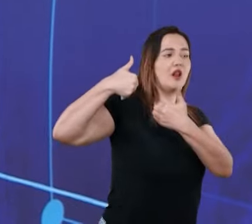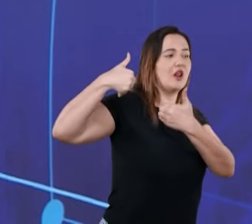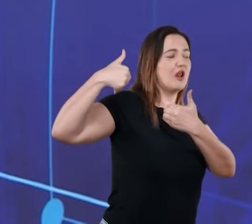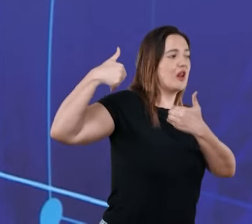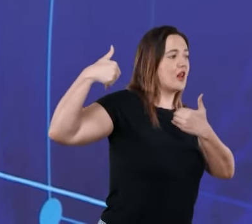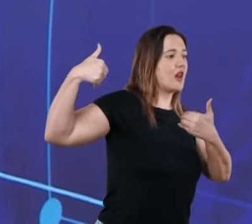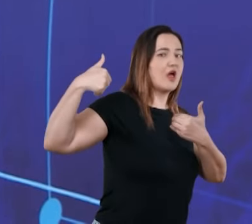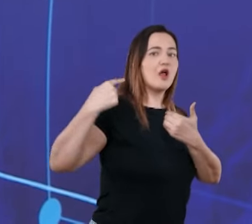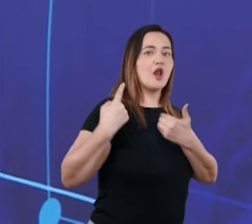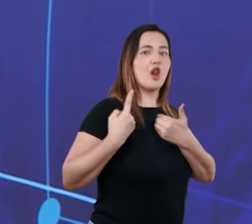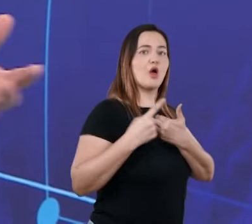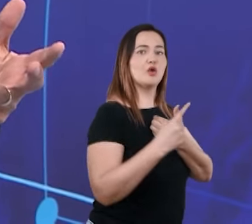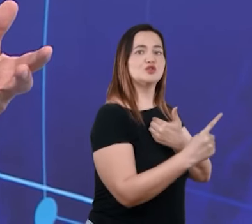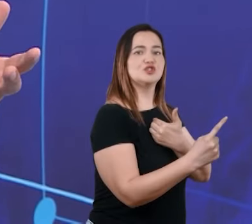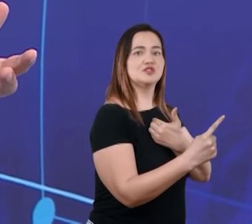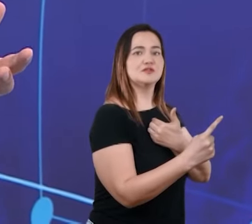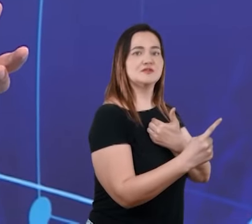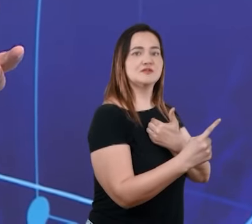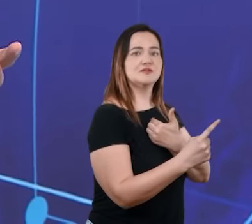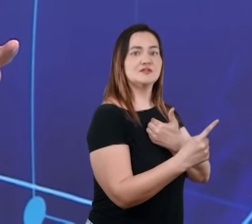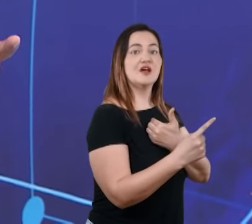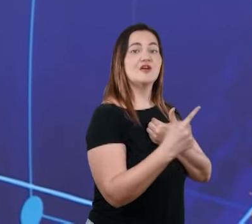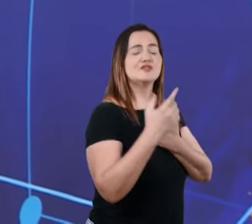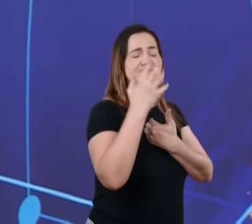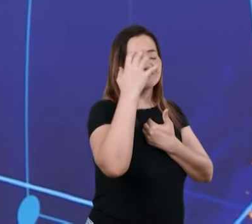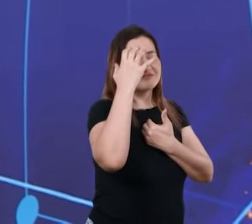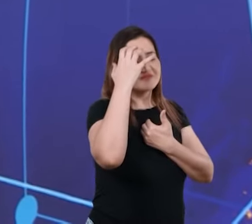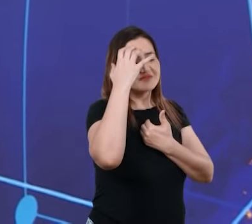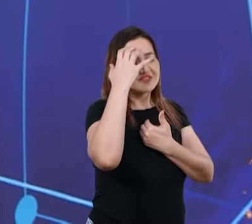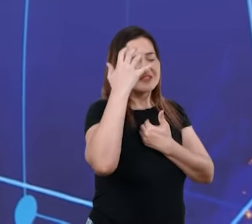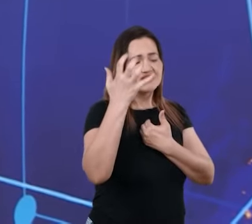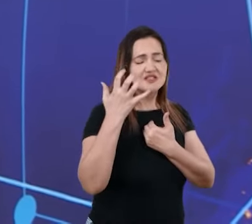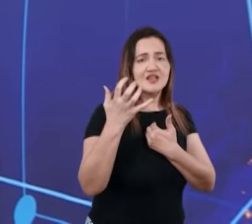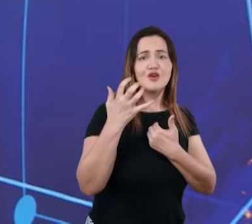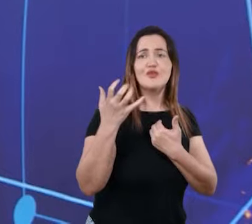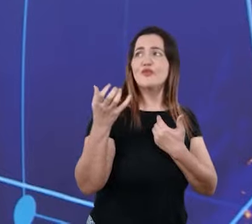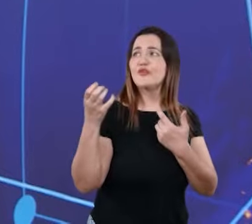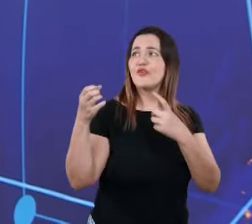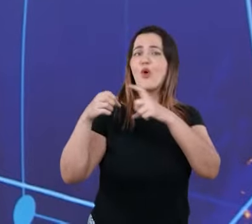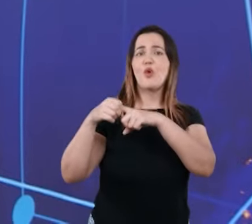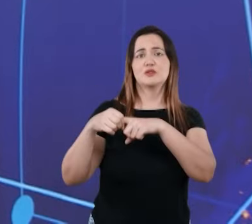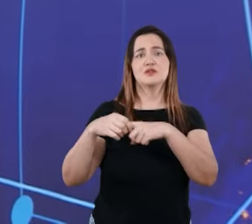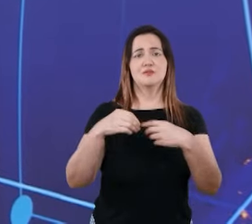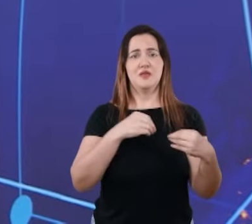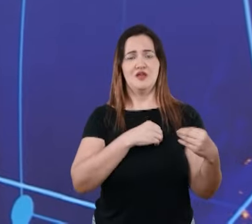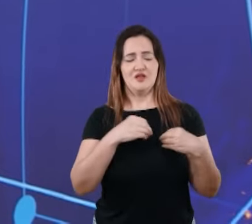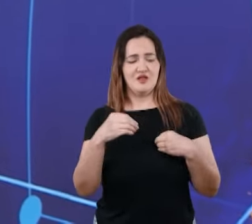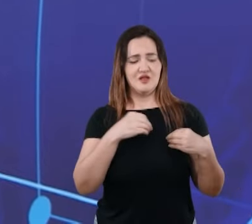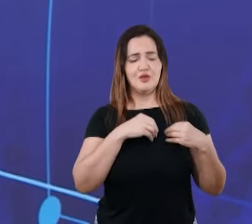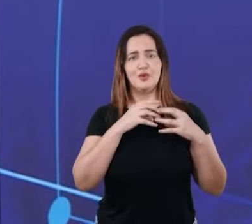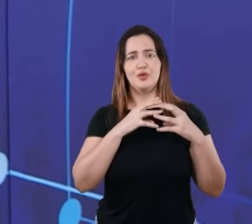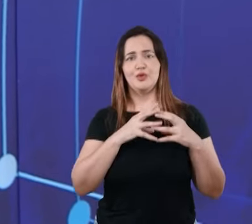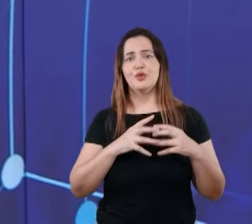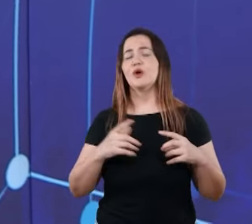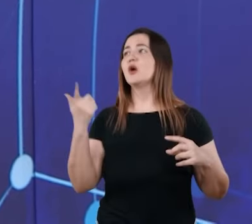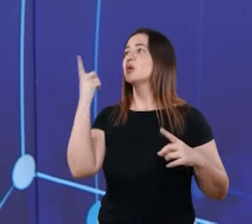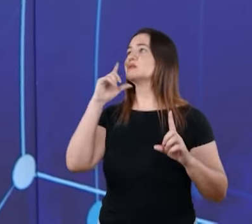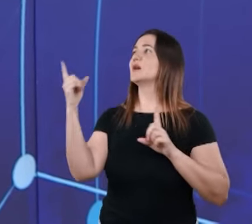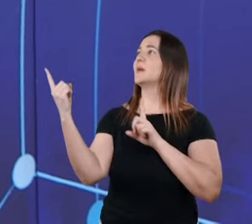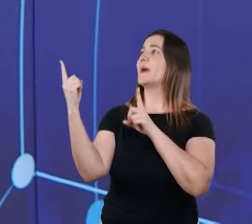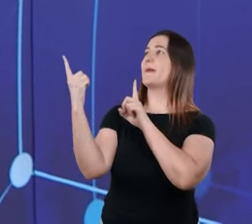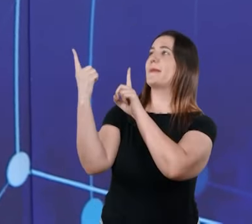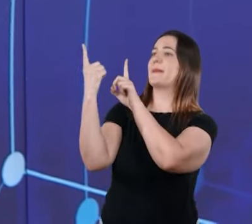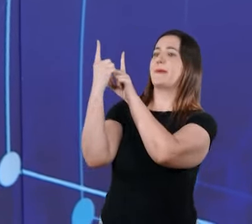Mas quando você entende e compreende a graça do Senhor, você vê que na cruz, Ele estava passando pela separação com o Pai,